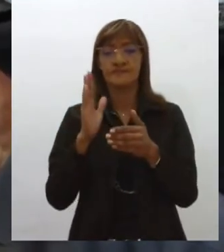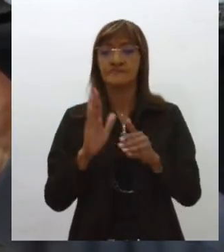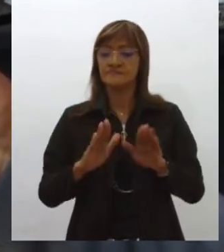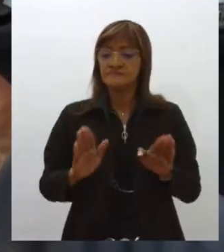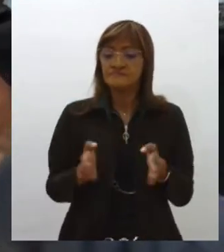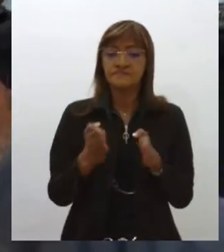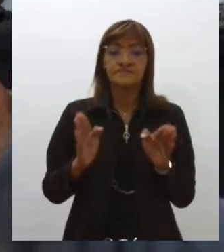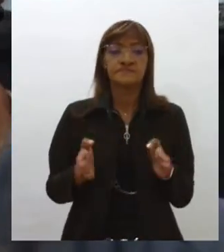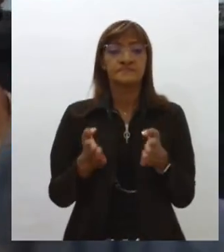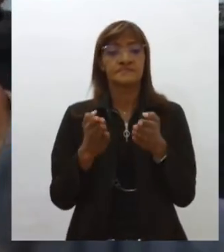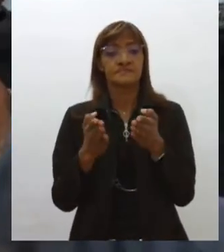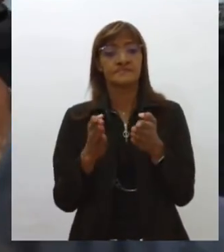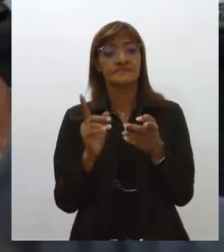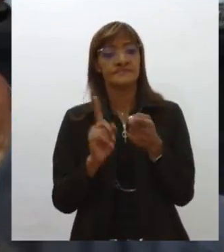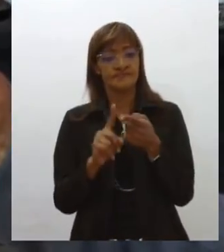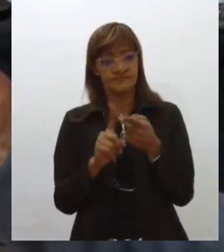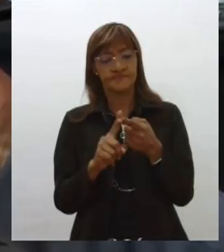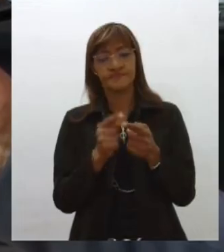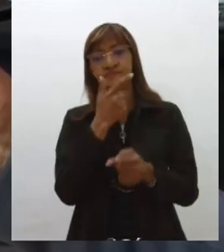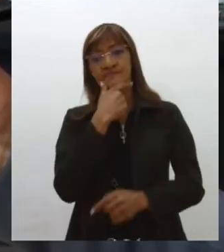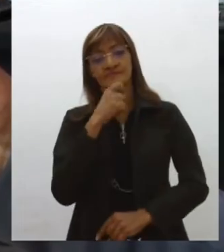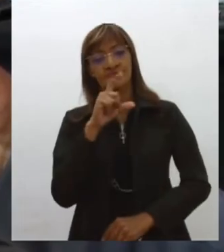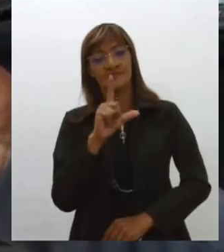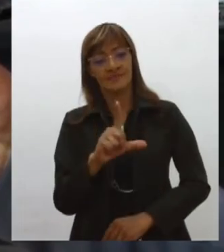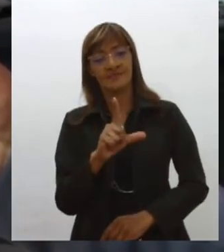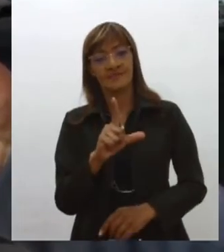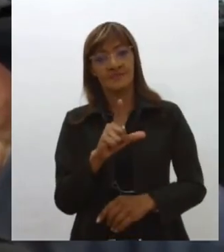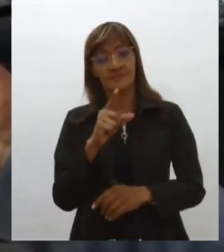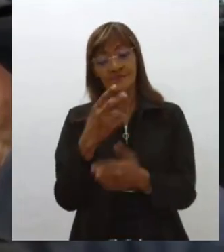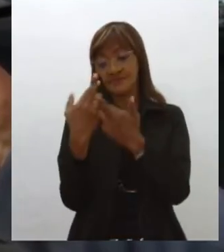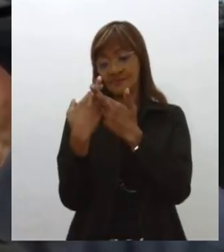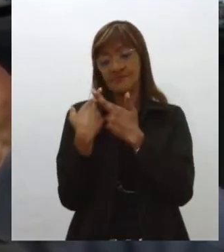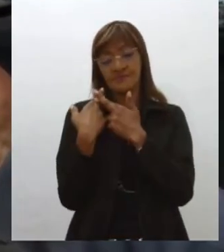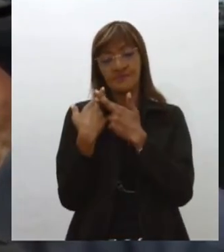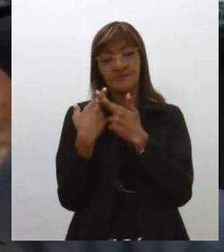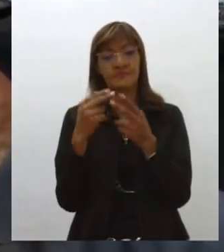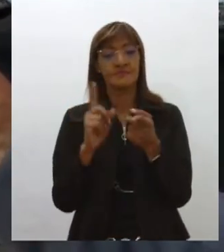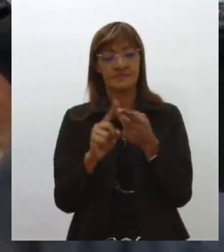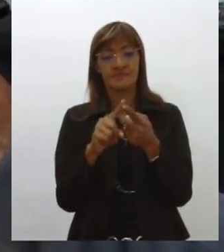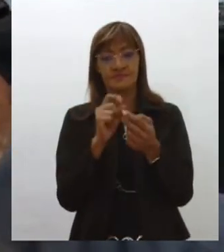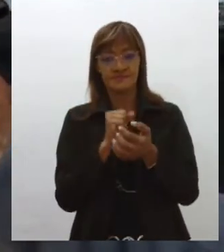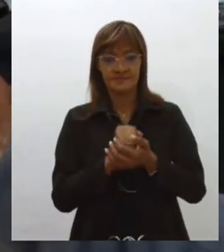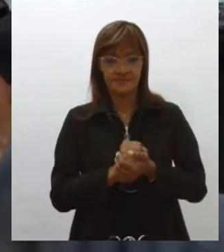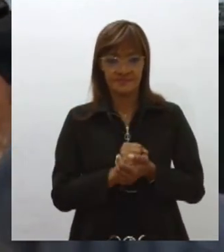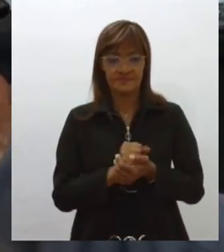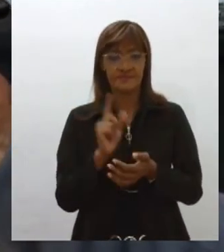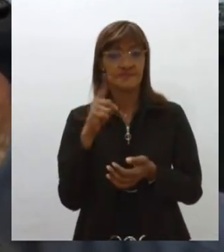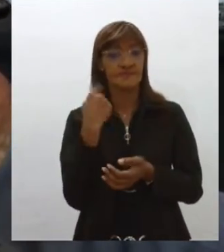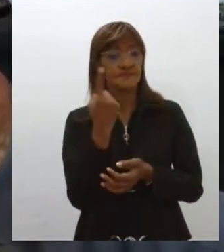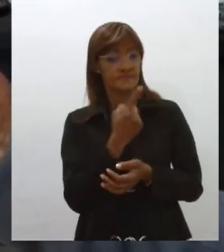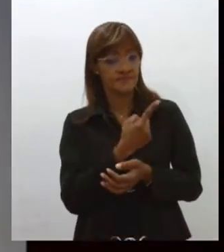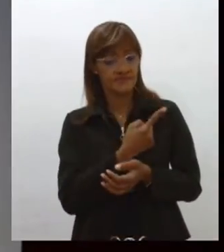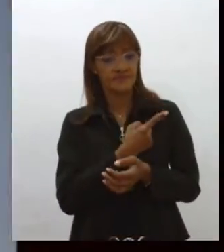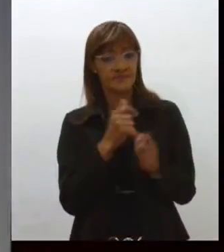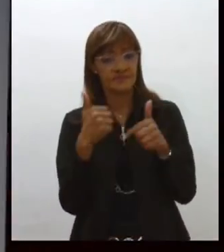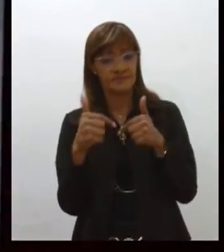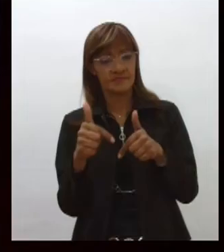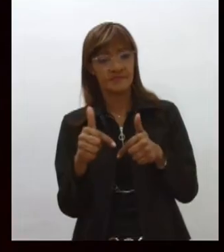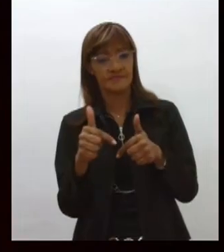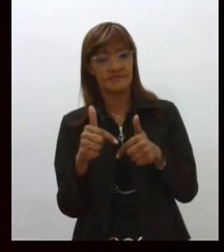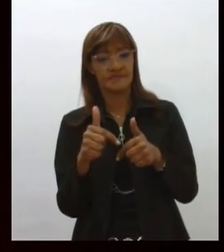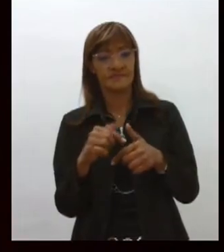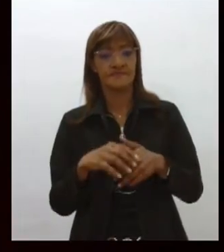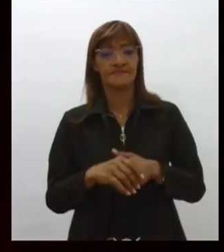e Luciano Bispo também é um dos responsáveis por esses tijolinhos colocados no âmbito aqui da defesa civil do Estado. O